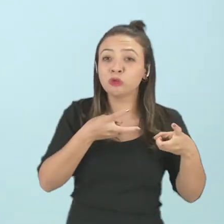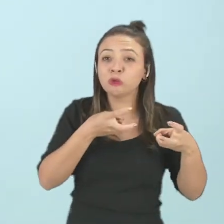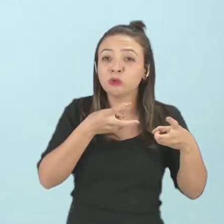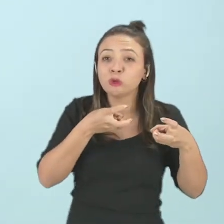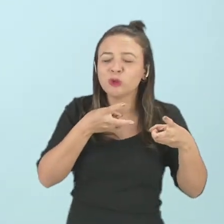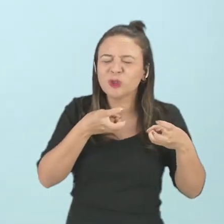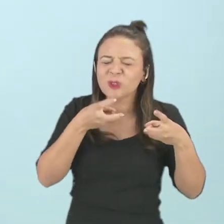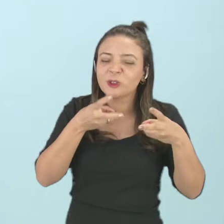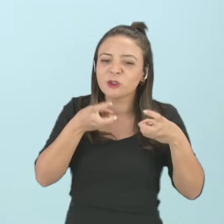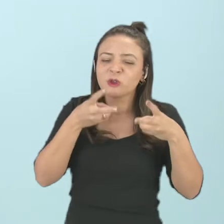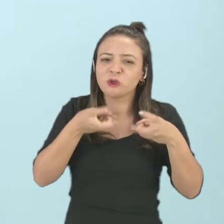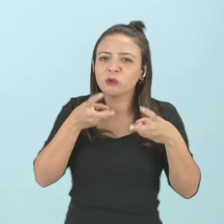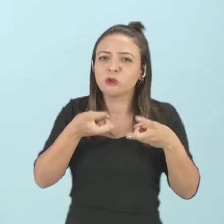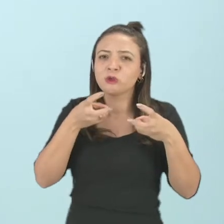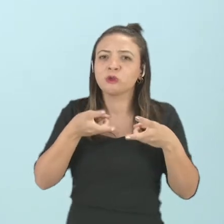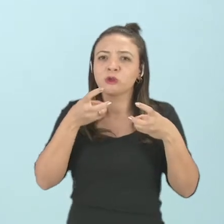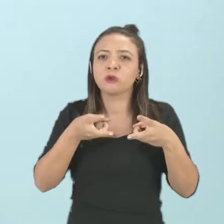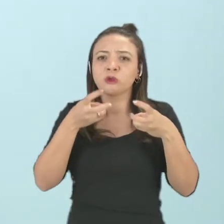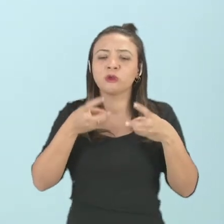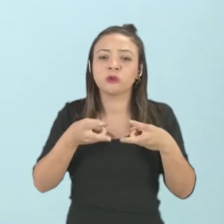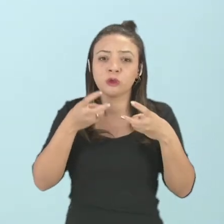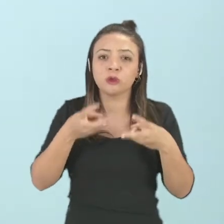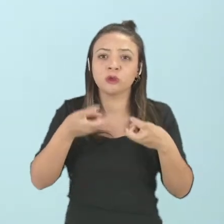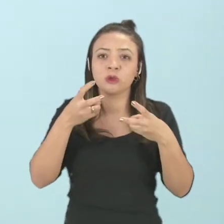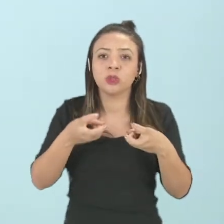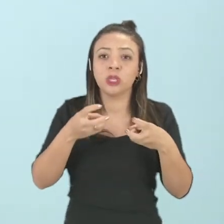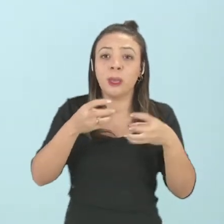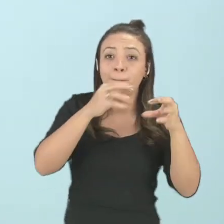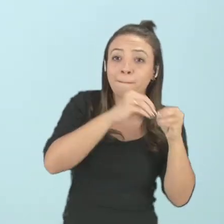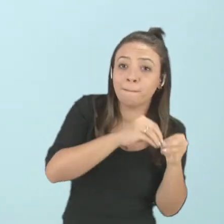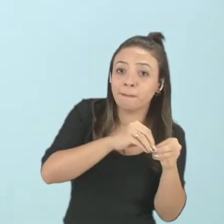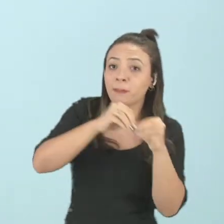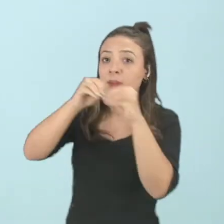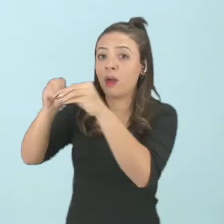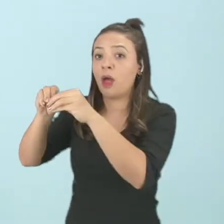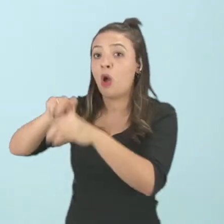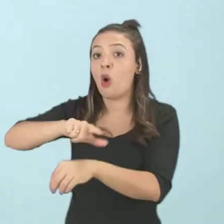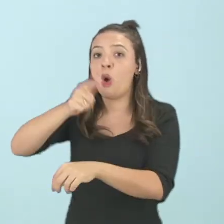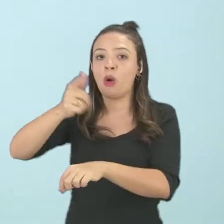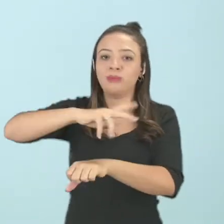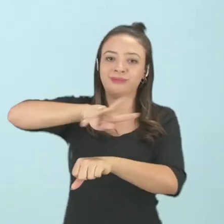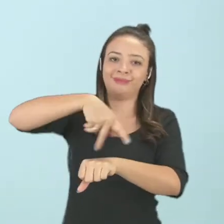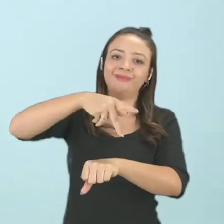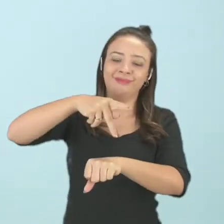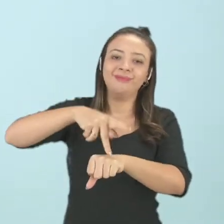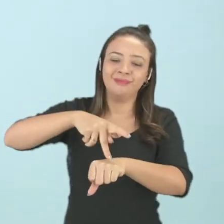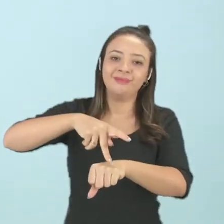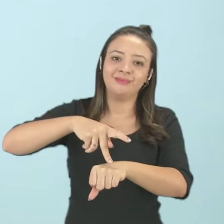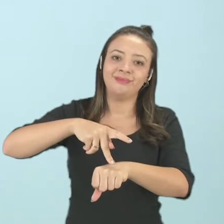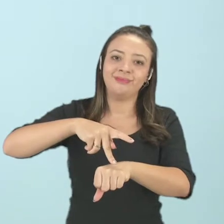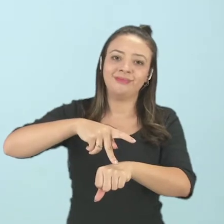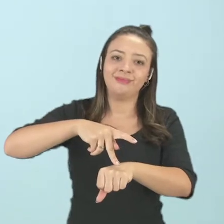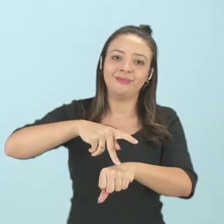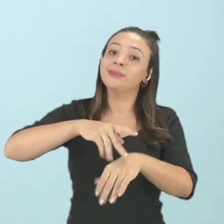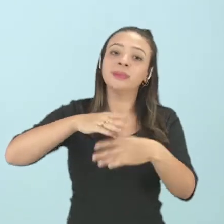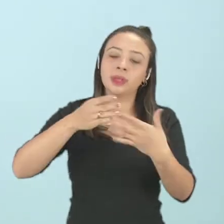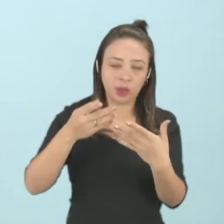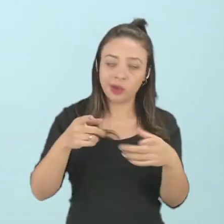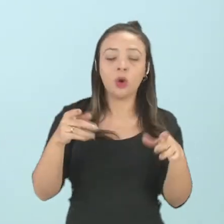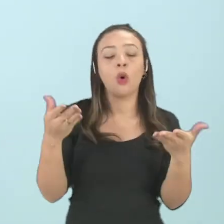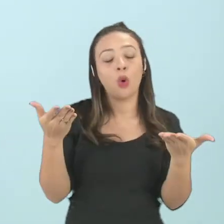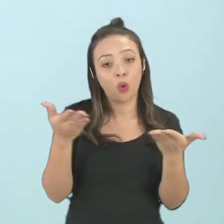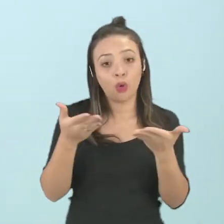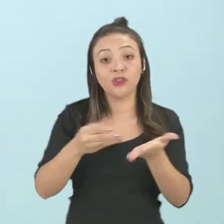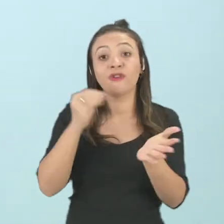levados para outros países, certo? E, com certeza, alguns deles, né? Estão em